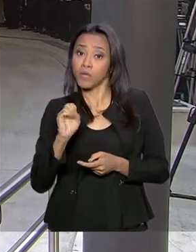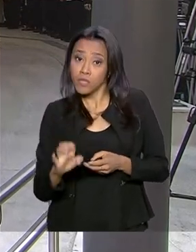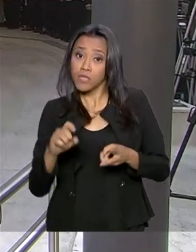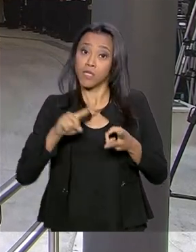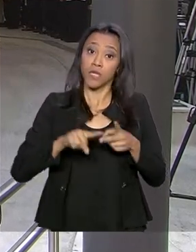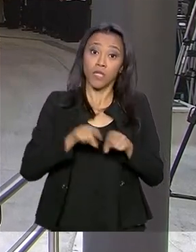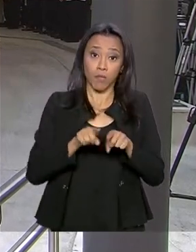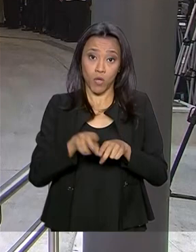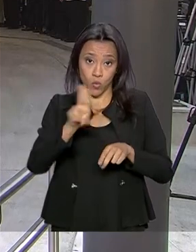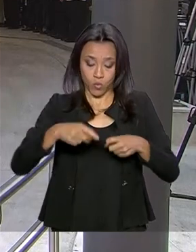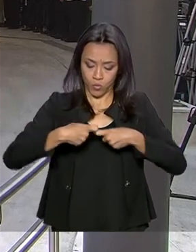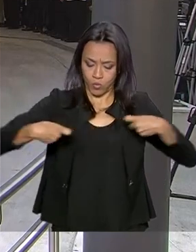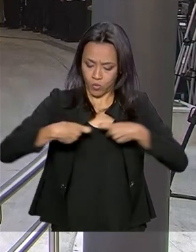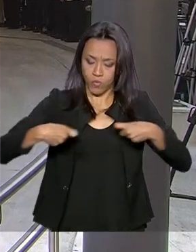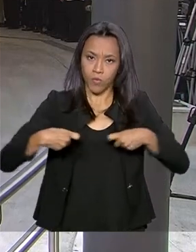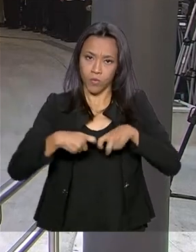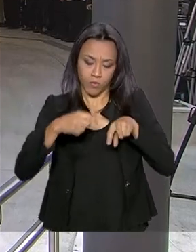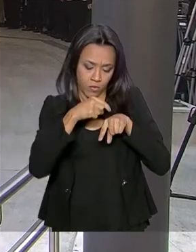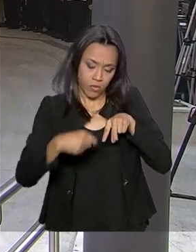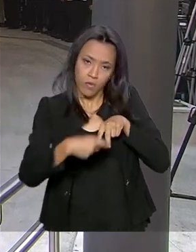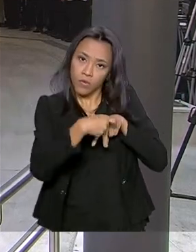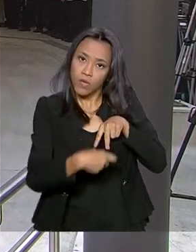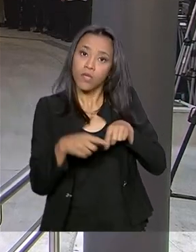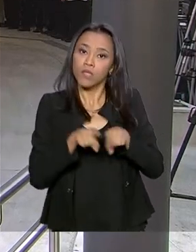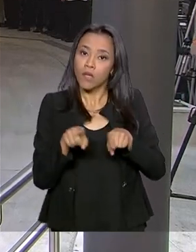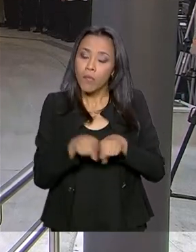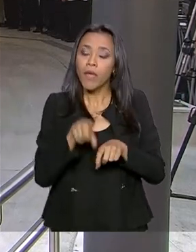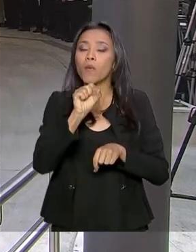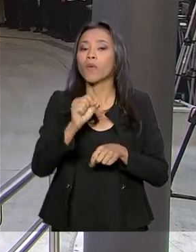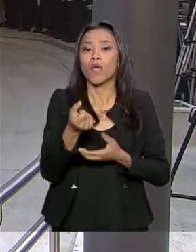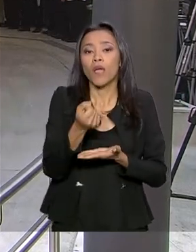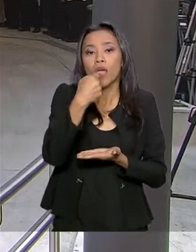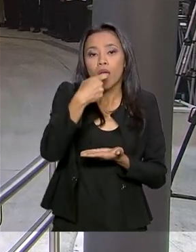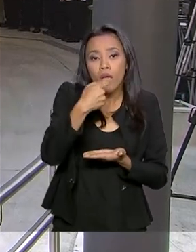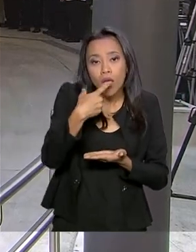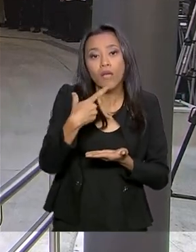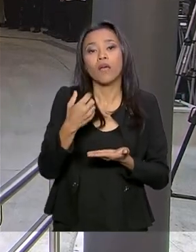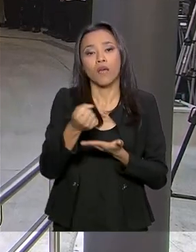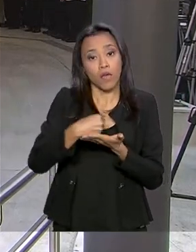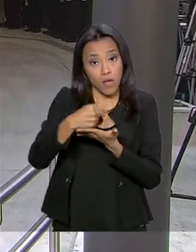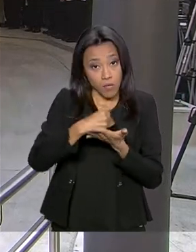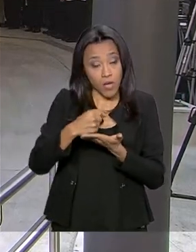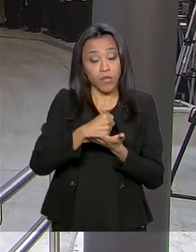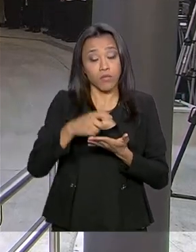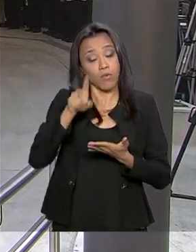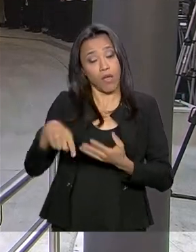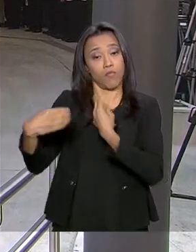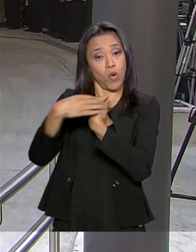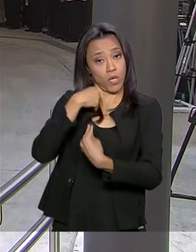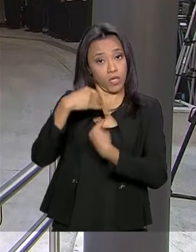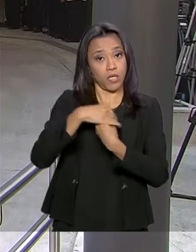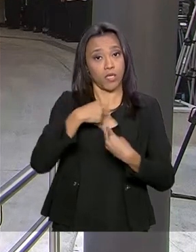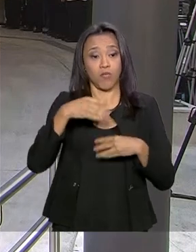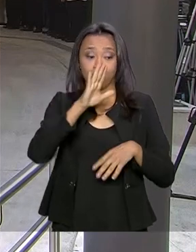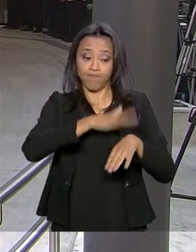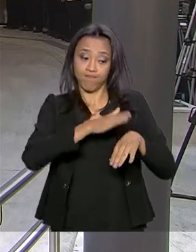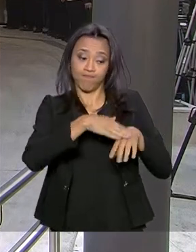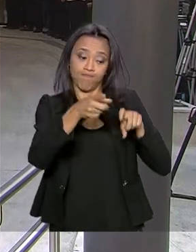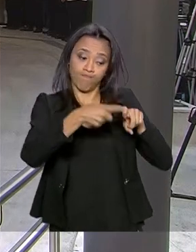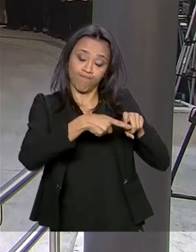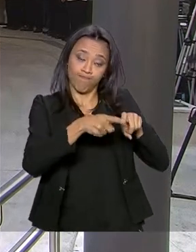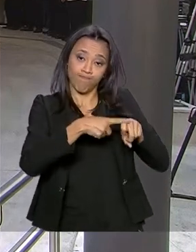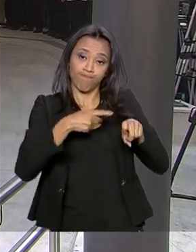de meias elásticas e também medicação anticoagulante. Por recomendação médica, o presidente deve